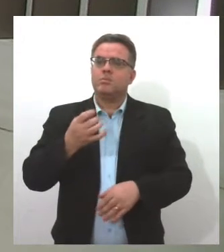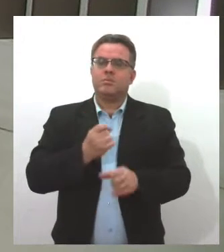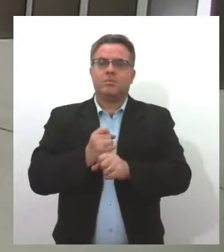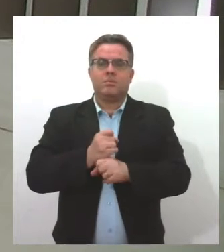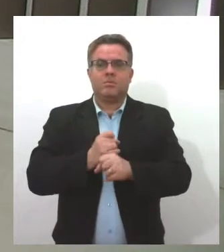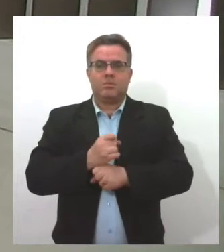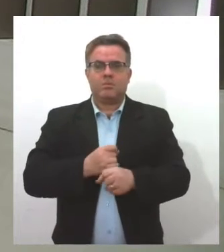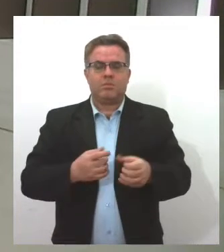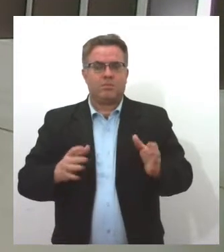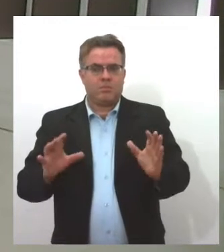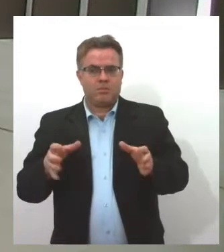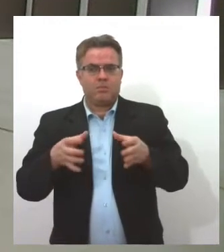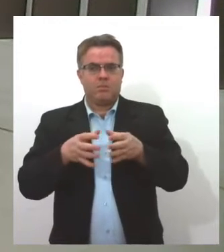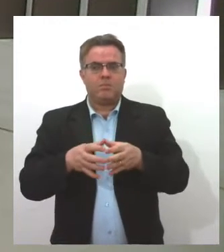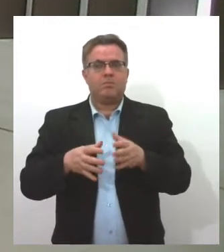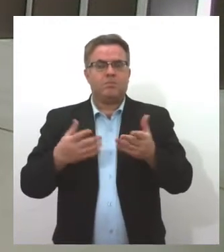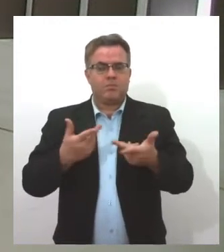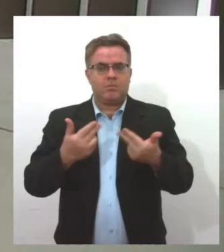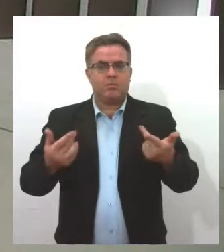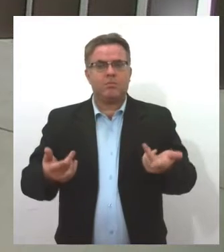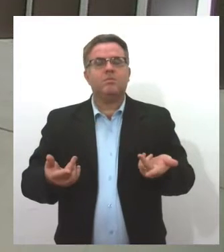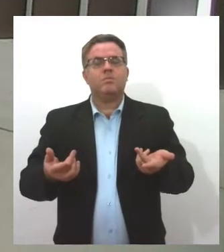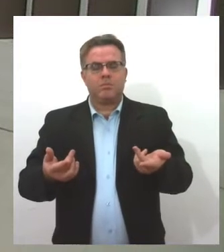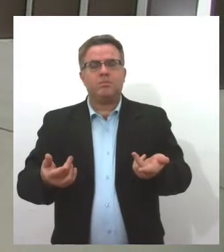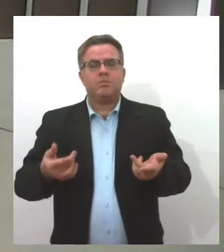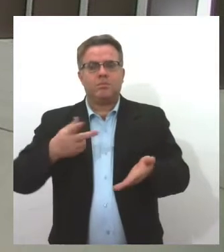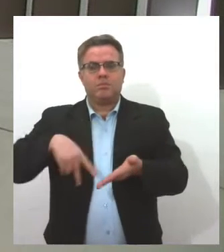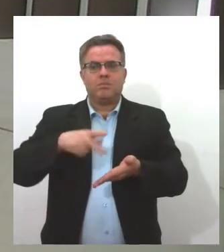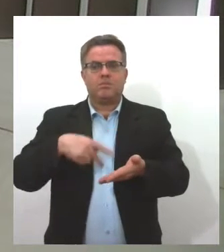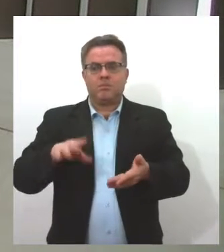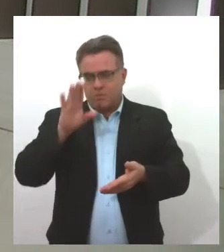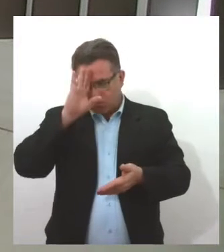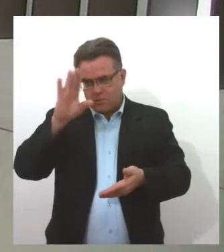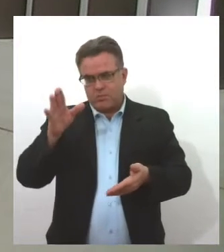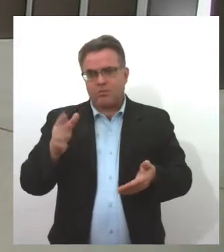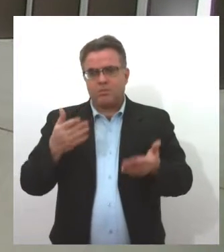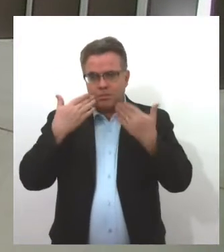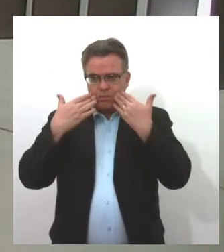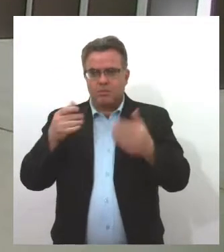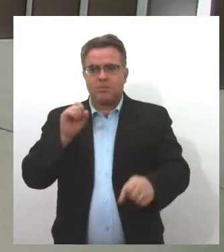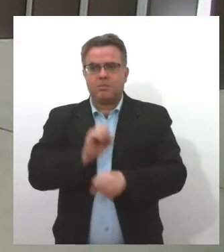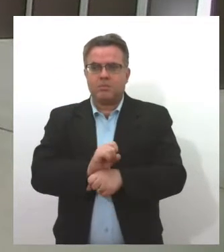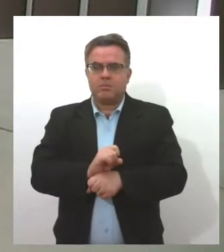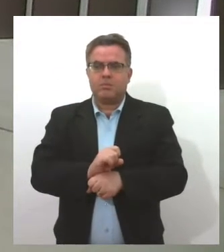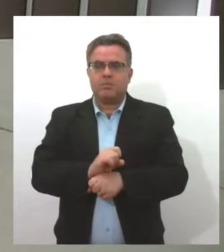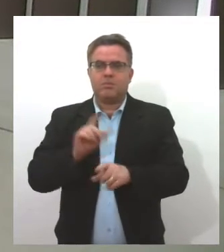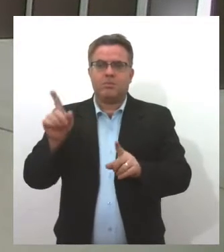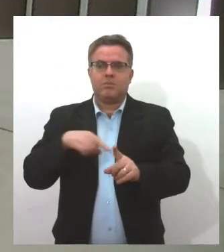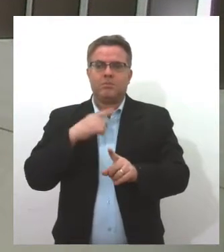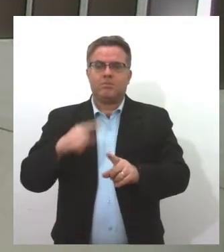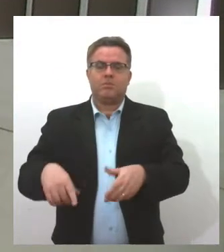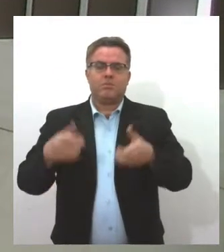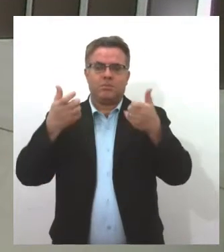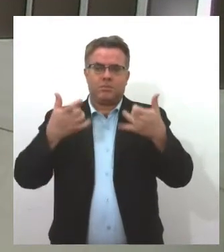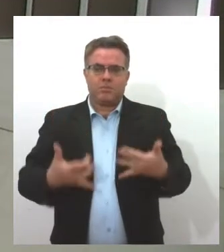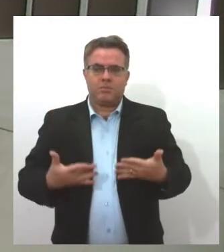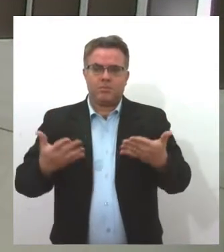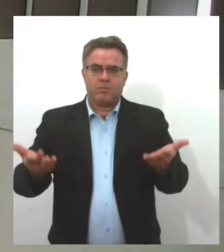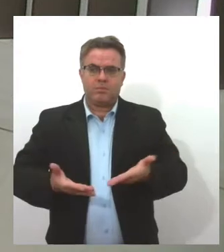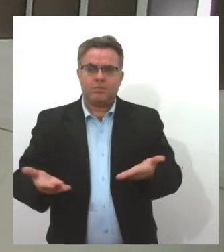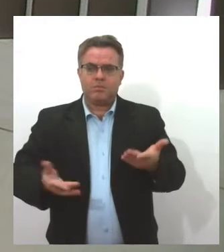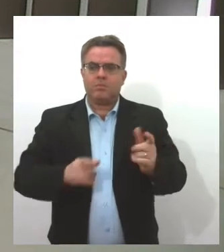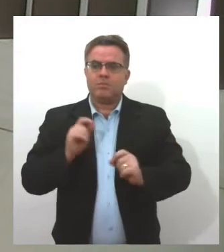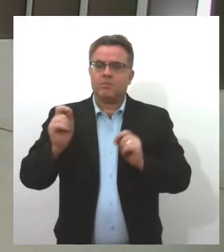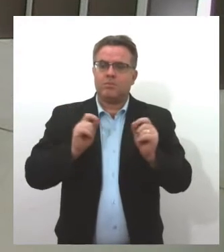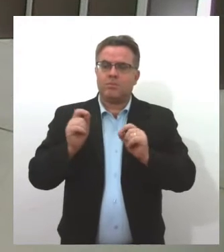passa por muitas dificuldades, principalmente porque as apresentações foram suspensas. Para falar sobre esse cenário, eu vou conversar